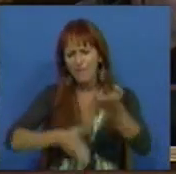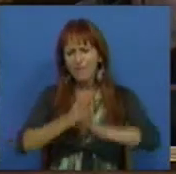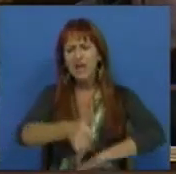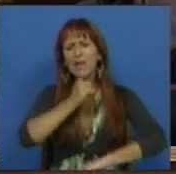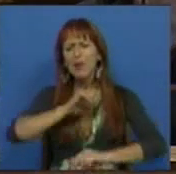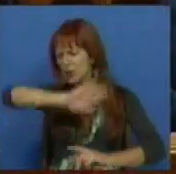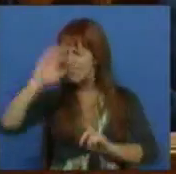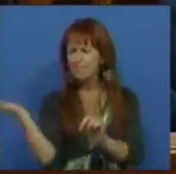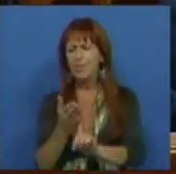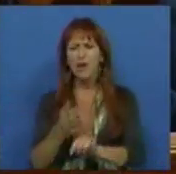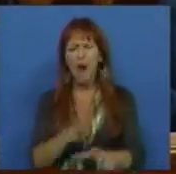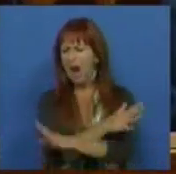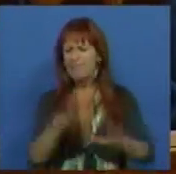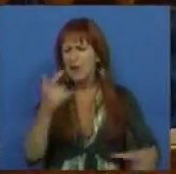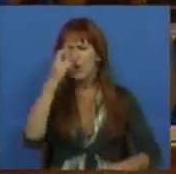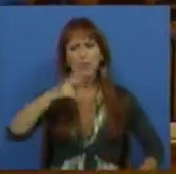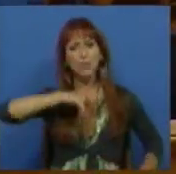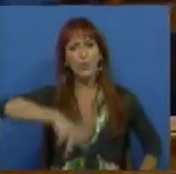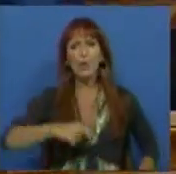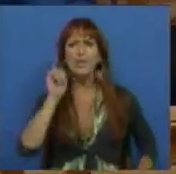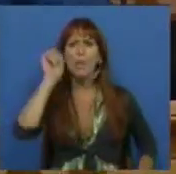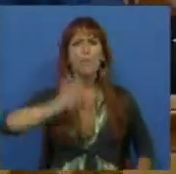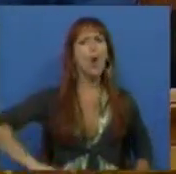medidas que penalizam a maioria dos portugueses e das portuguesas?